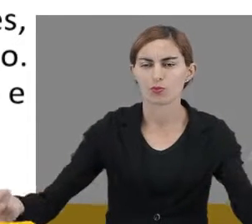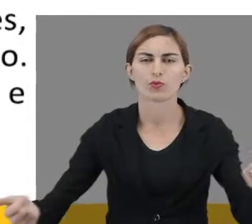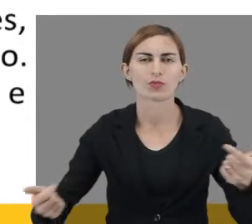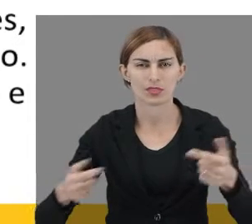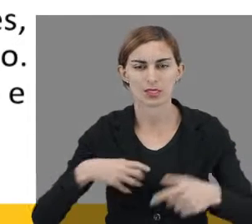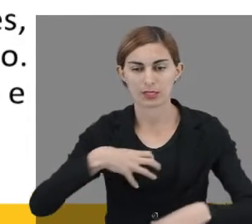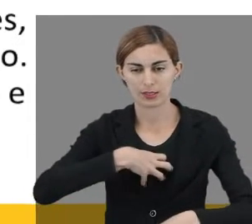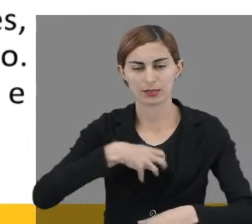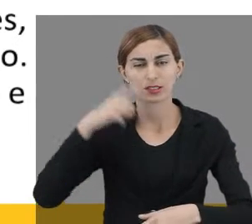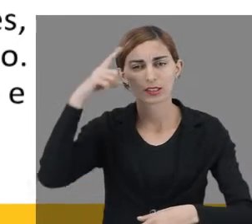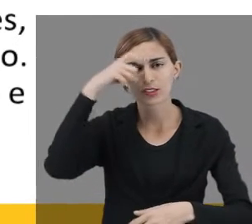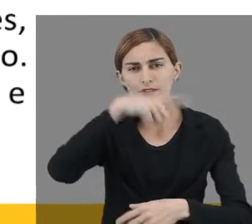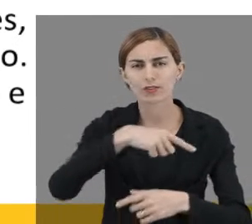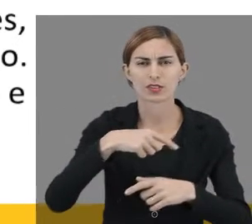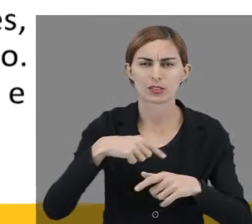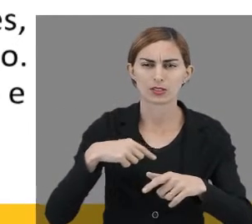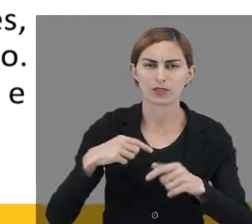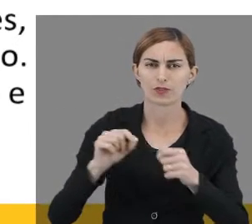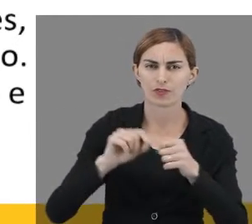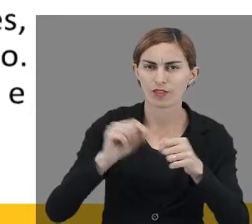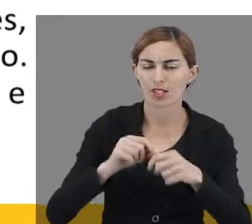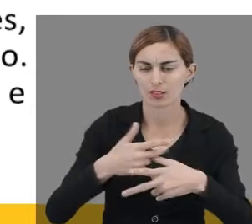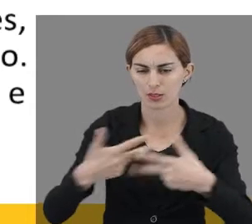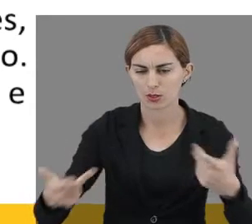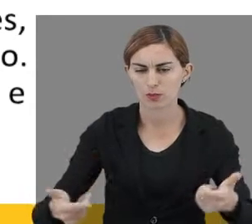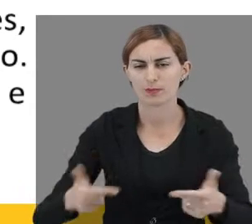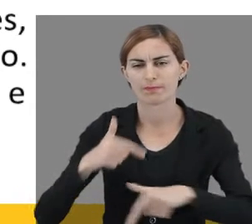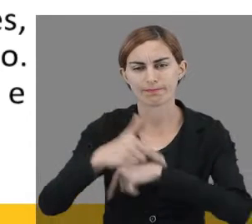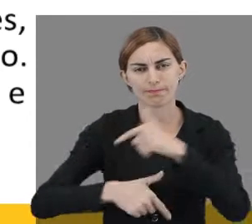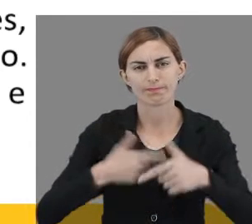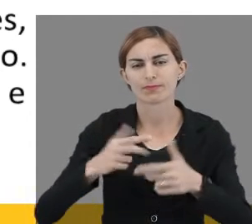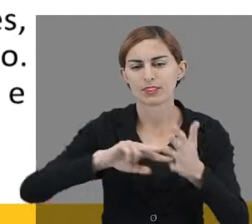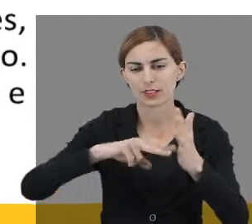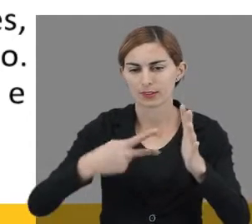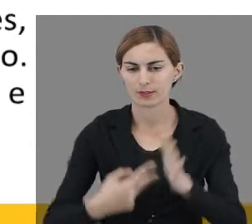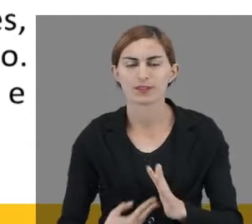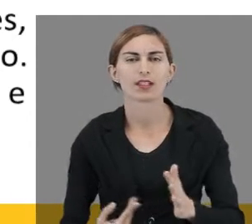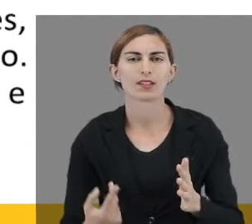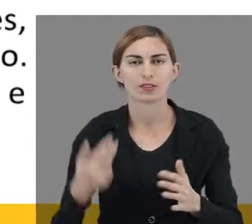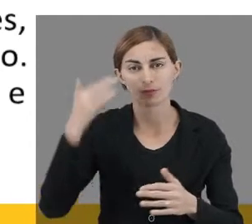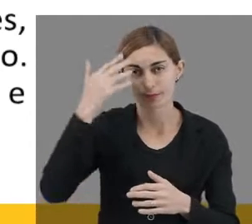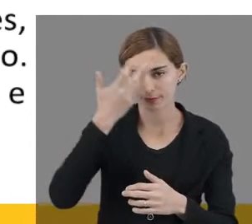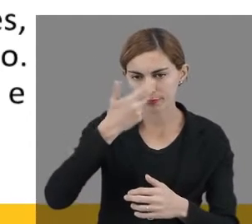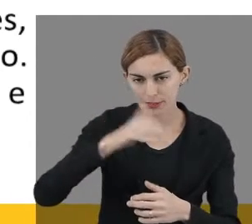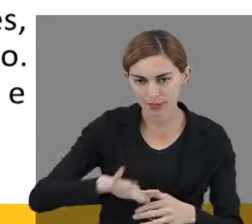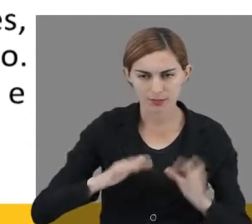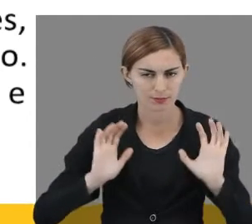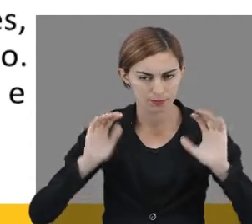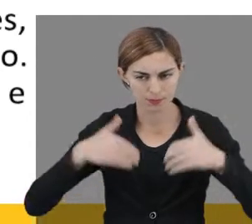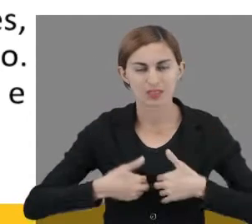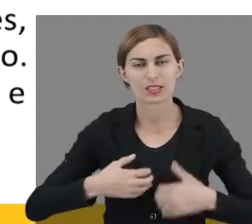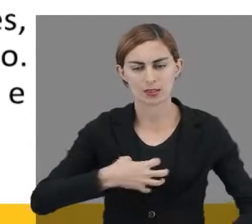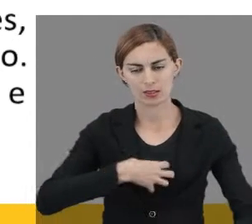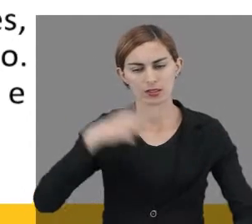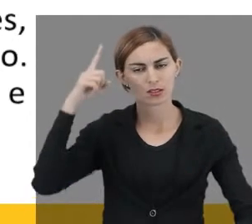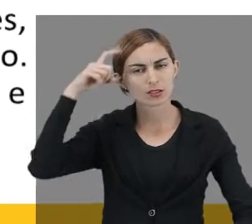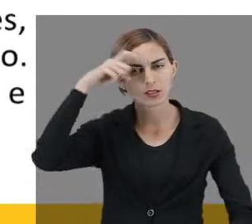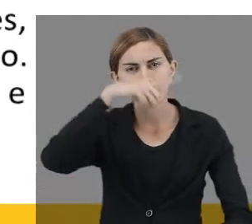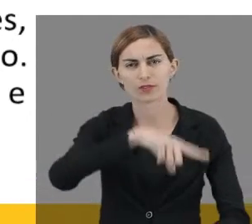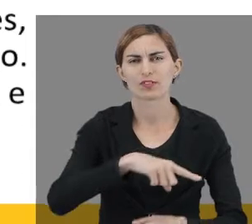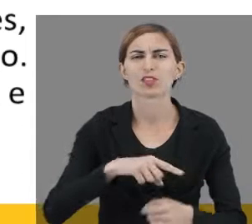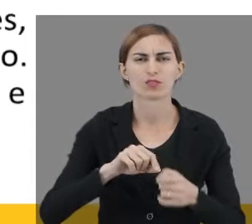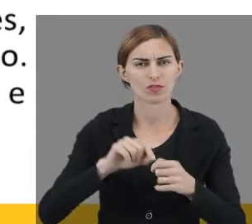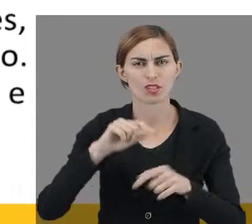caracterizada pela dificuldade de realizar ações exigindo a compreensão do seu significado. Então a criança com autismo, ela vai ter essa